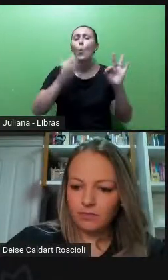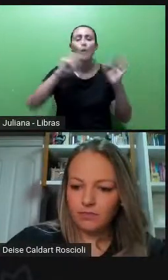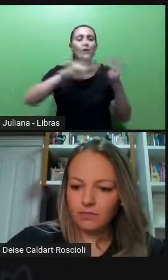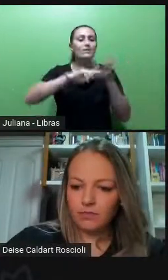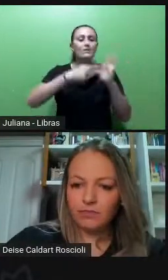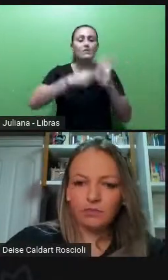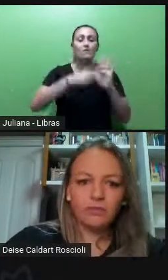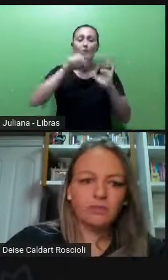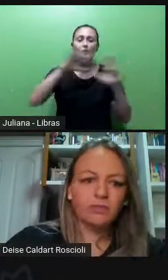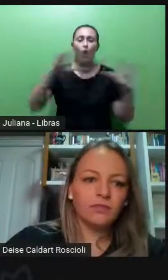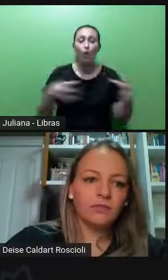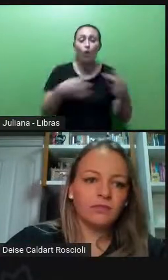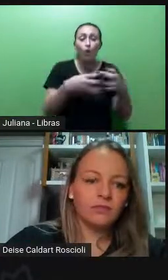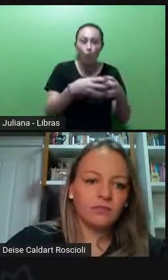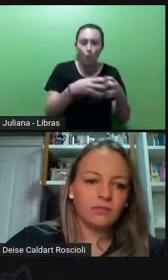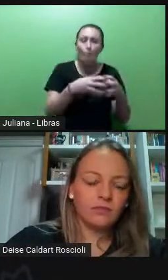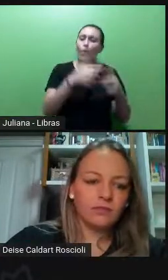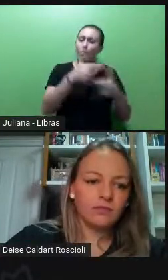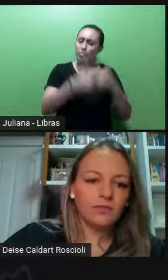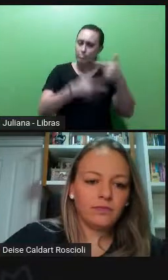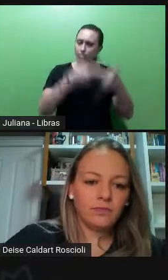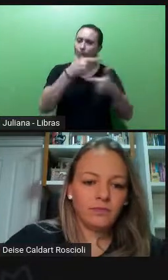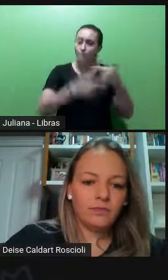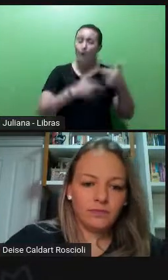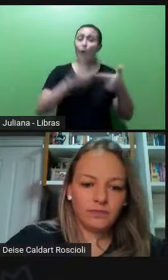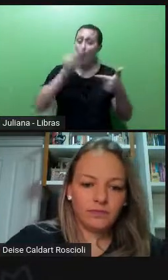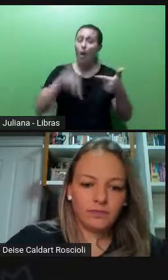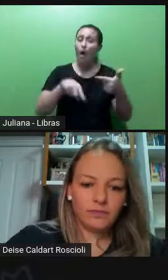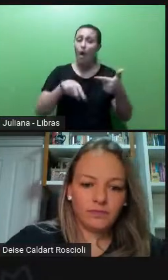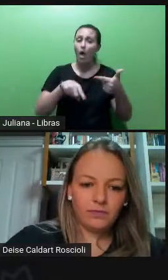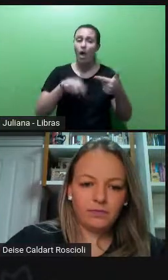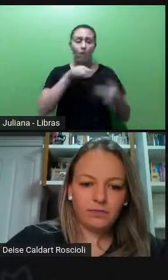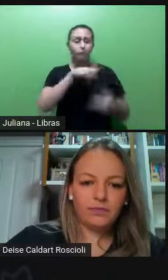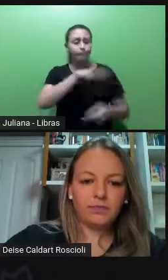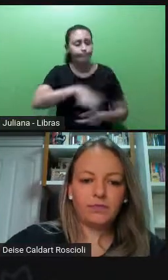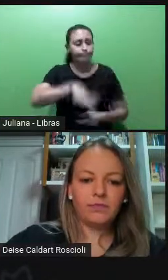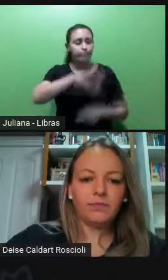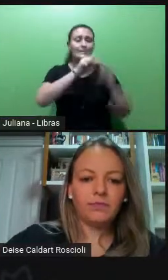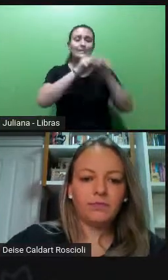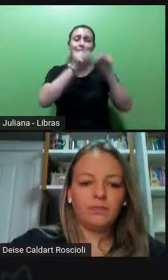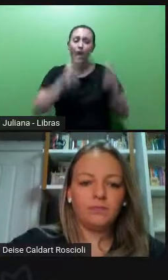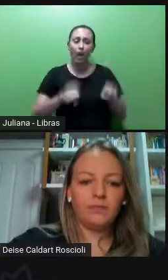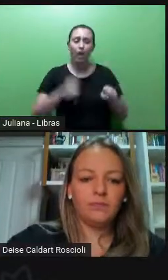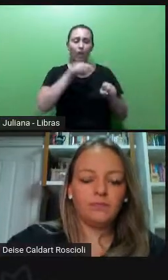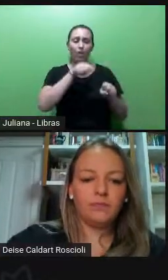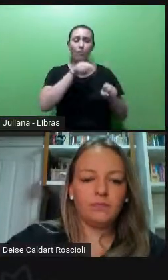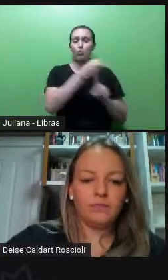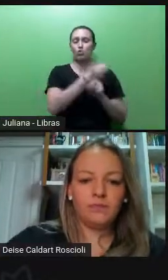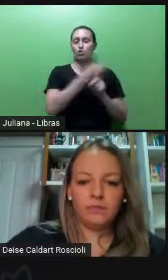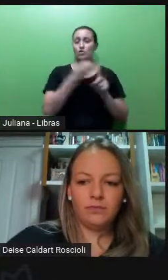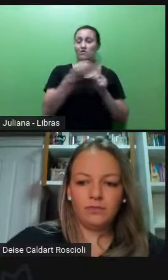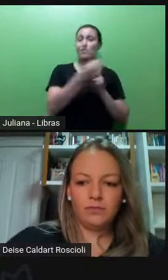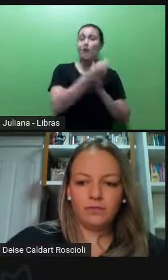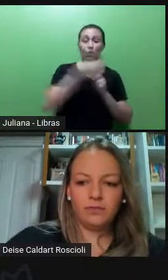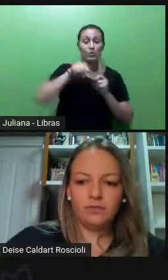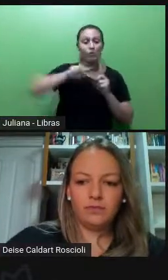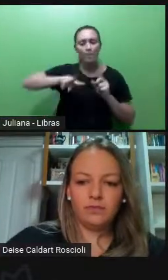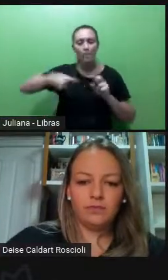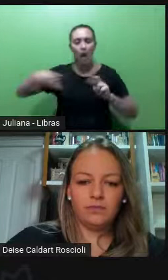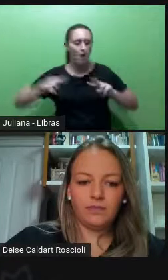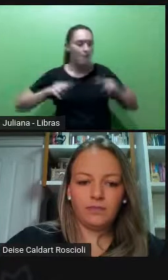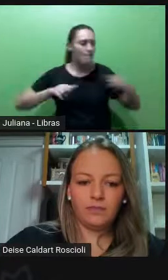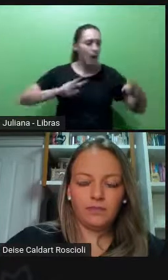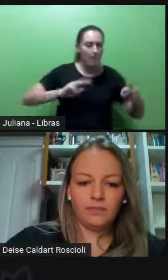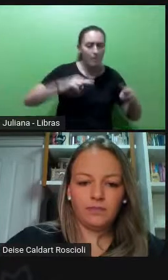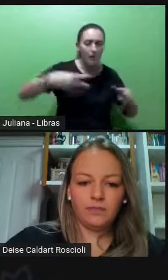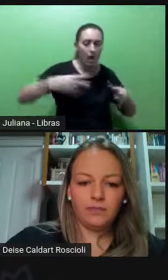trabalho, elas são sistemas sociais. E são sistemas sociais que reproduzem sistemas sociais que nós